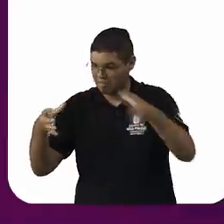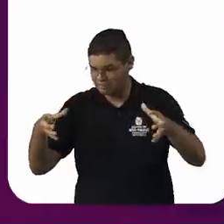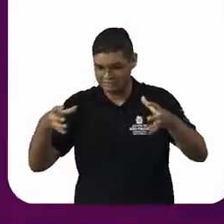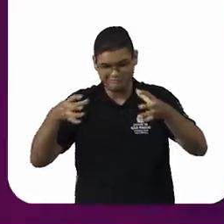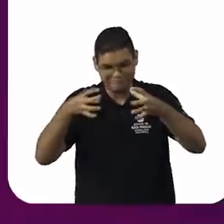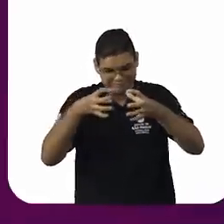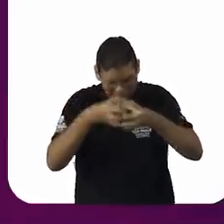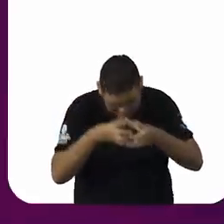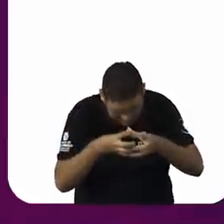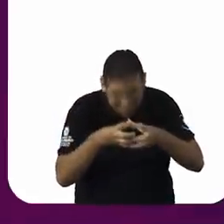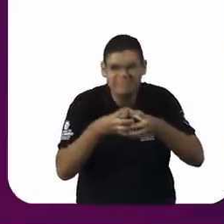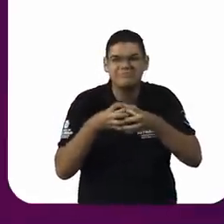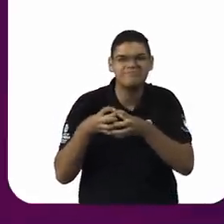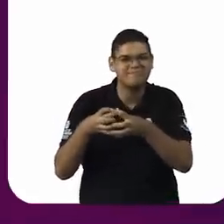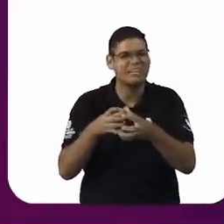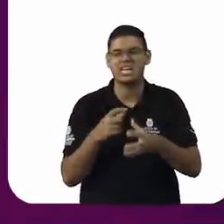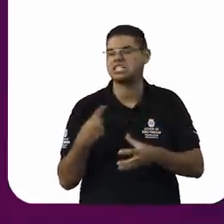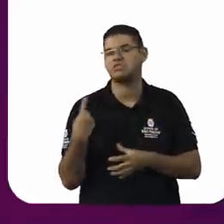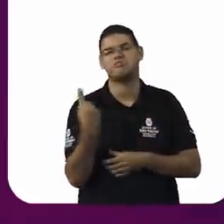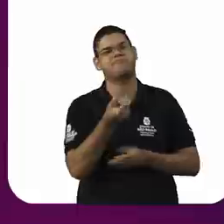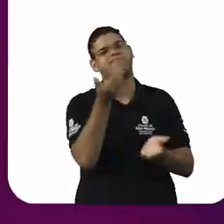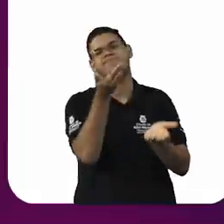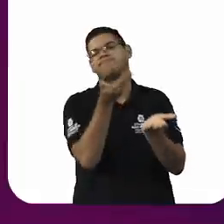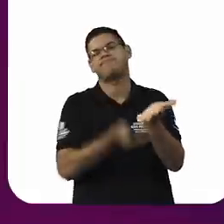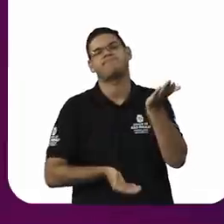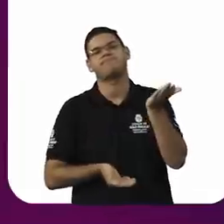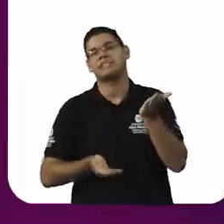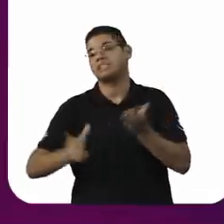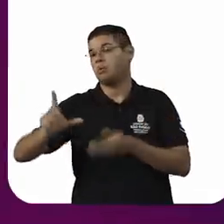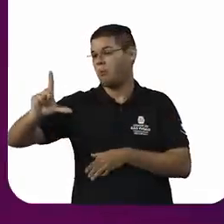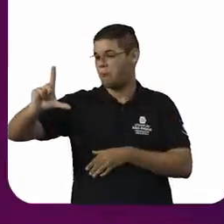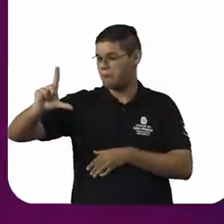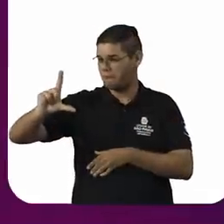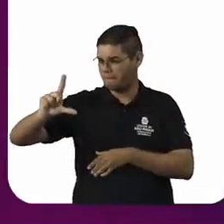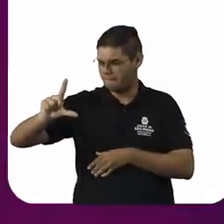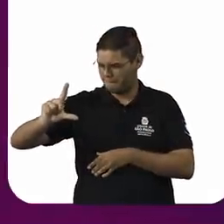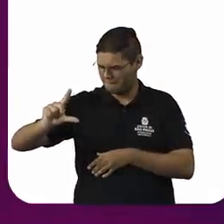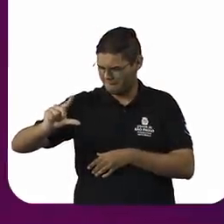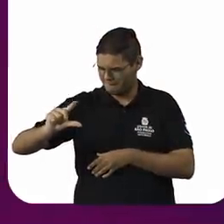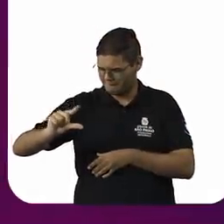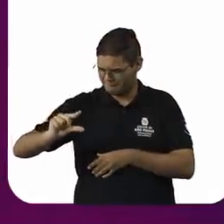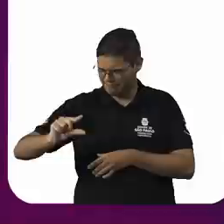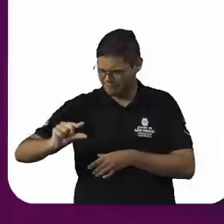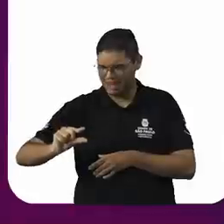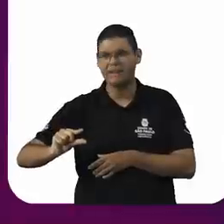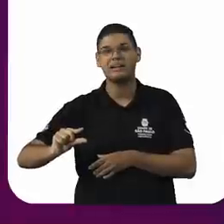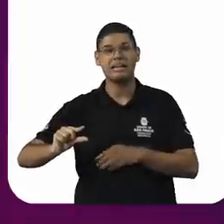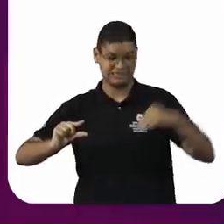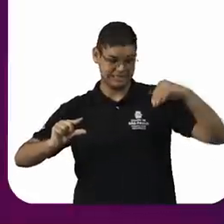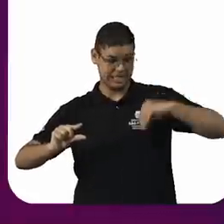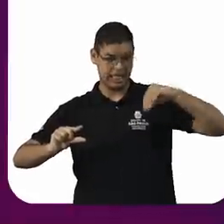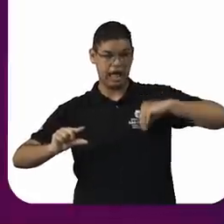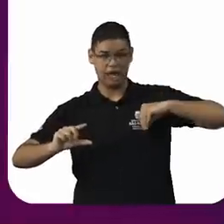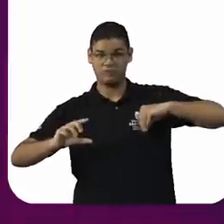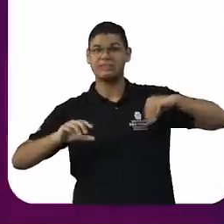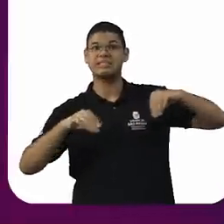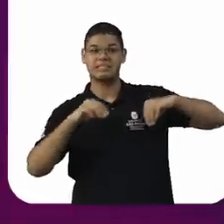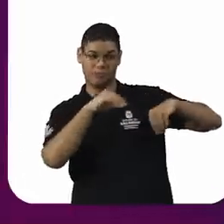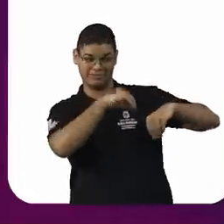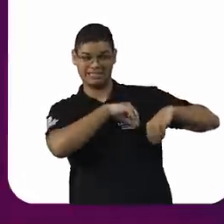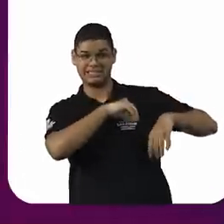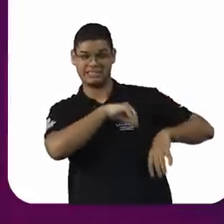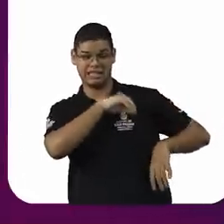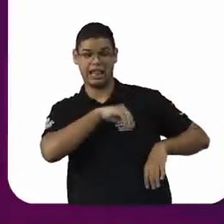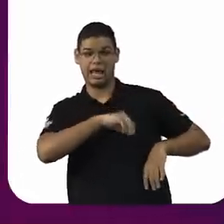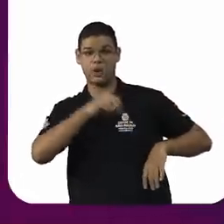gente tende a reduzir cada vez mais essa diferença salarial entre homens e mulheres. Nós